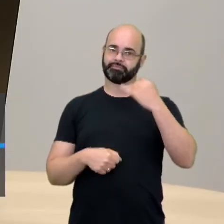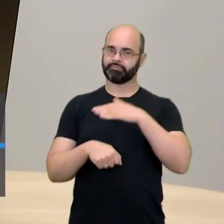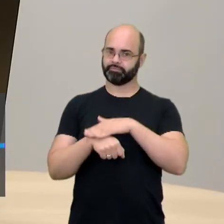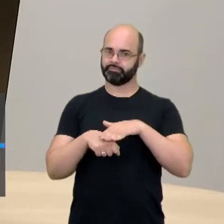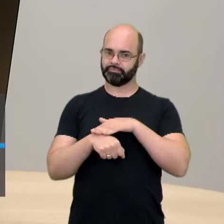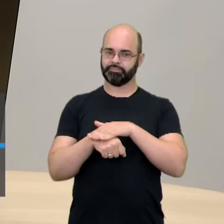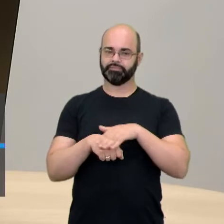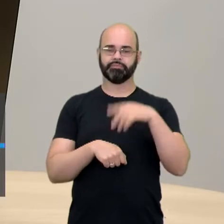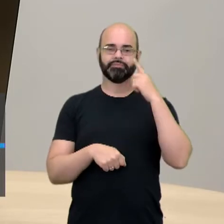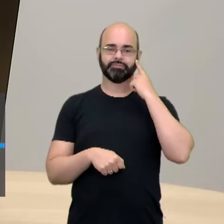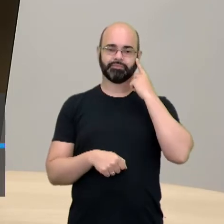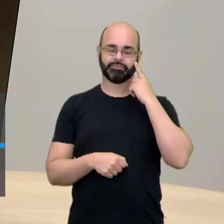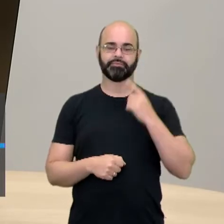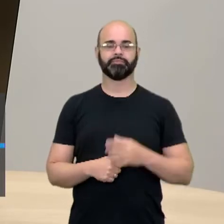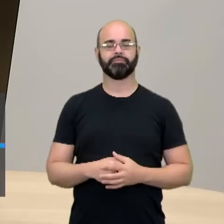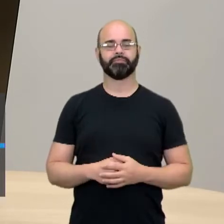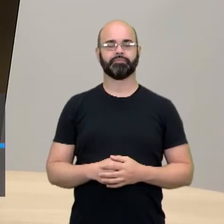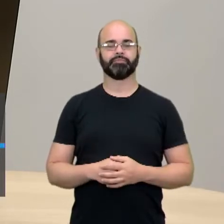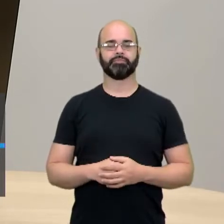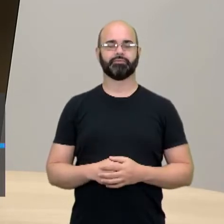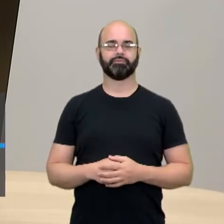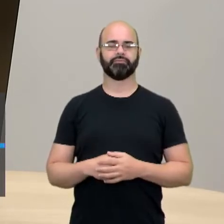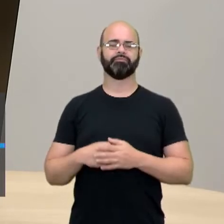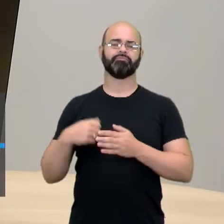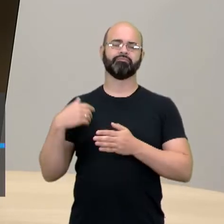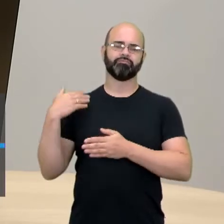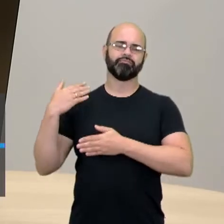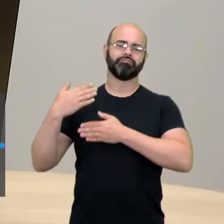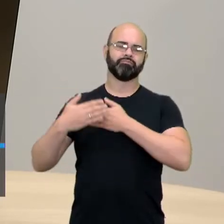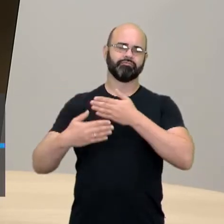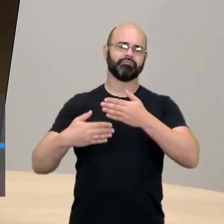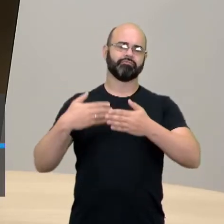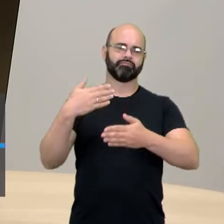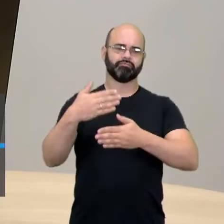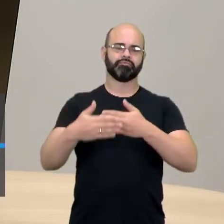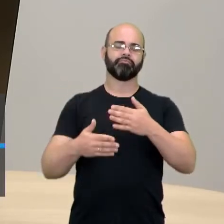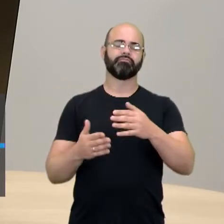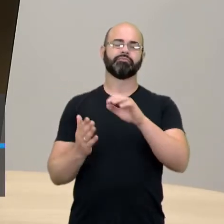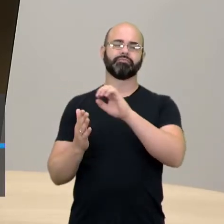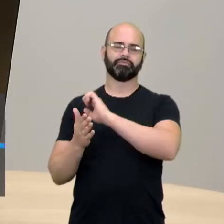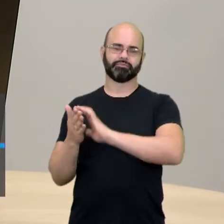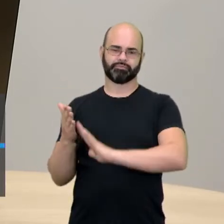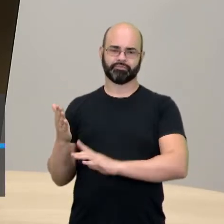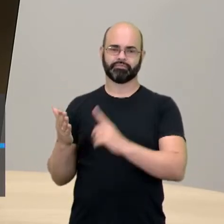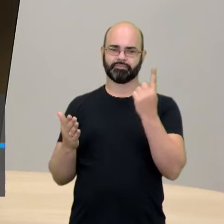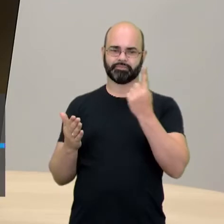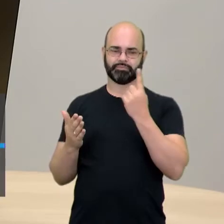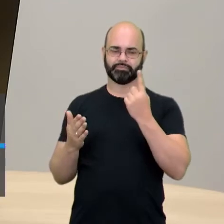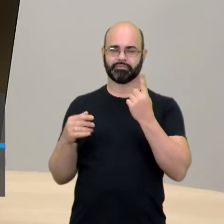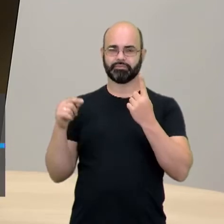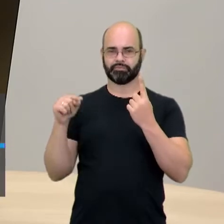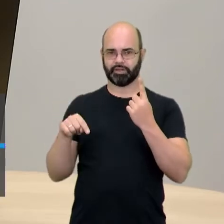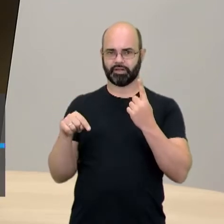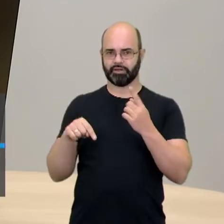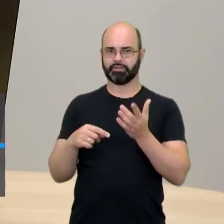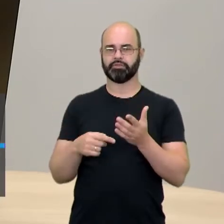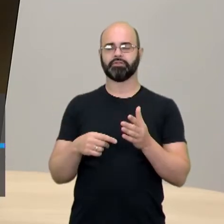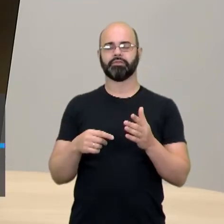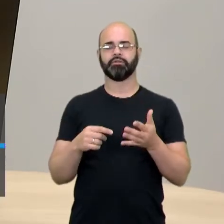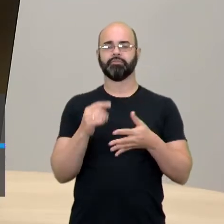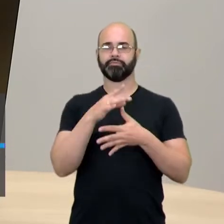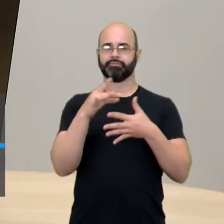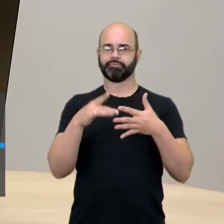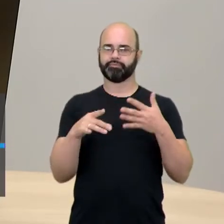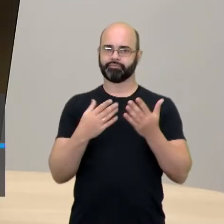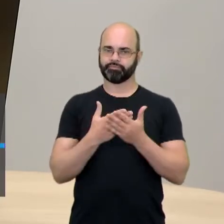ter percebido que no decorrer, ao longo de toda essa primeira atividade desse componente, nós a